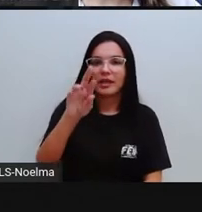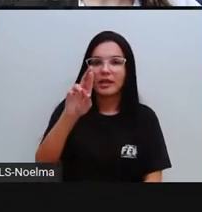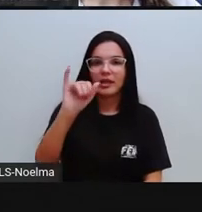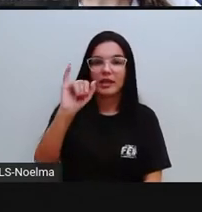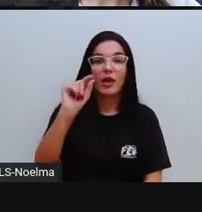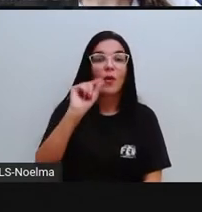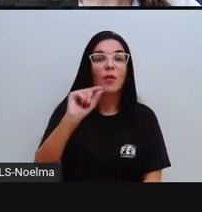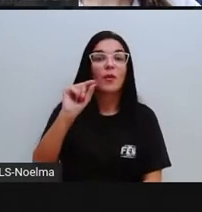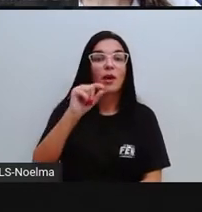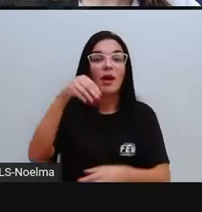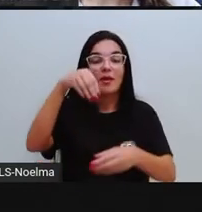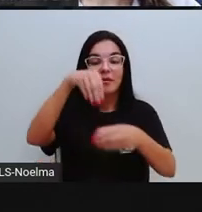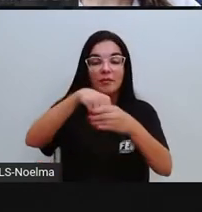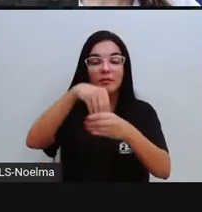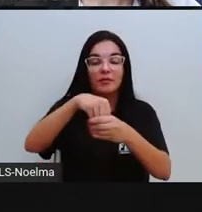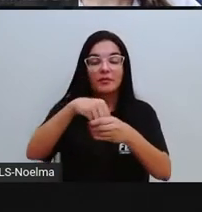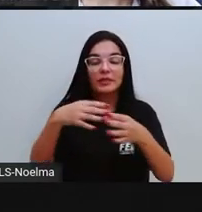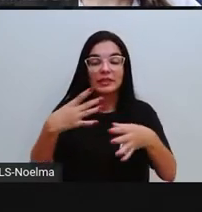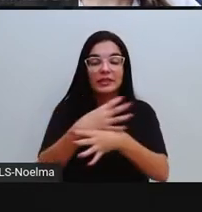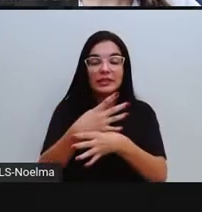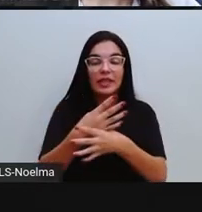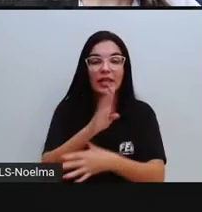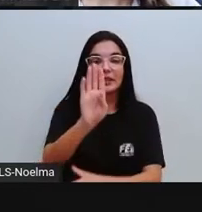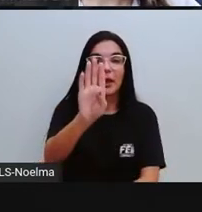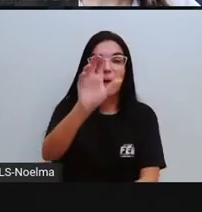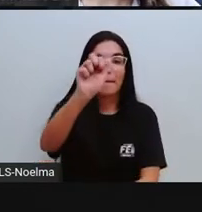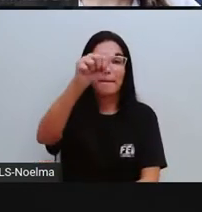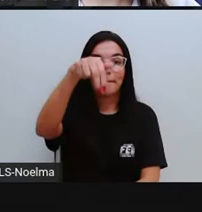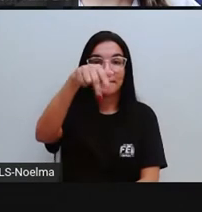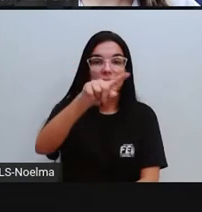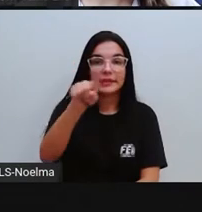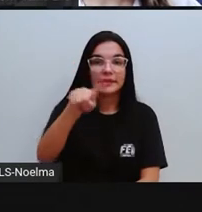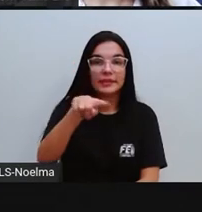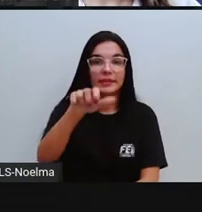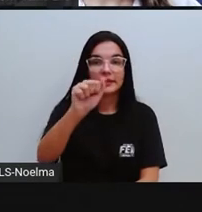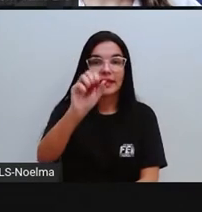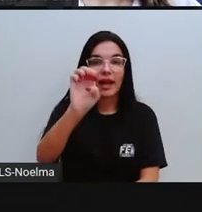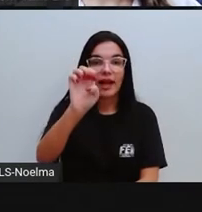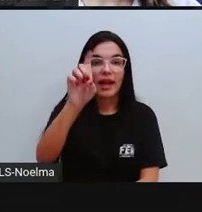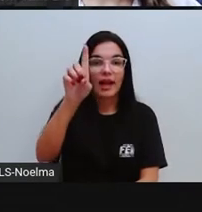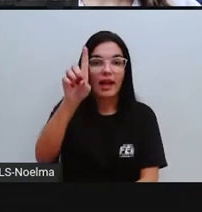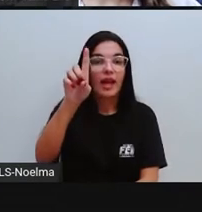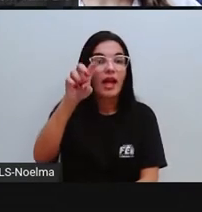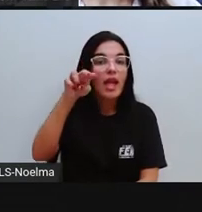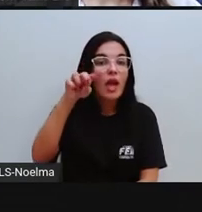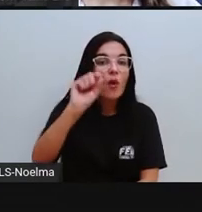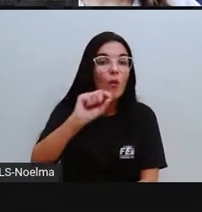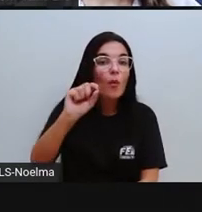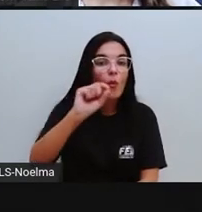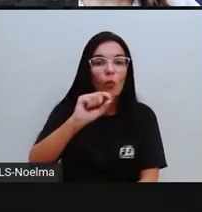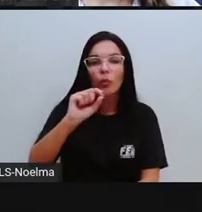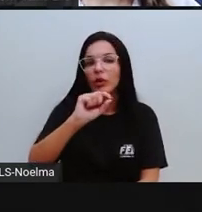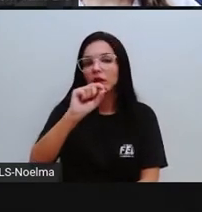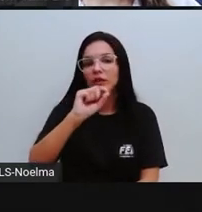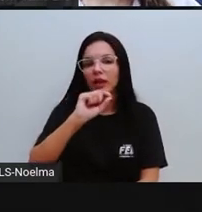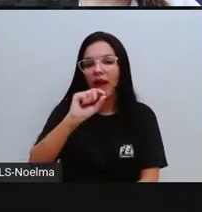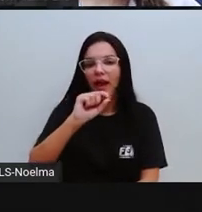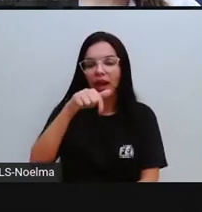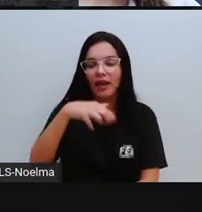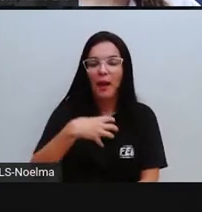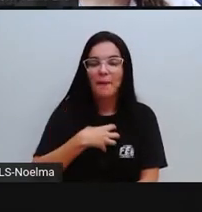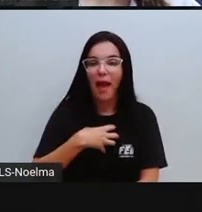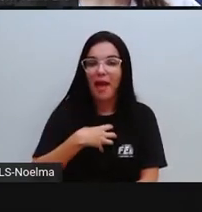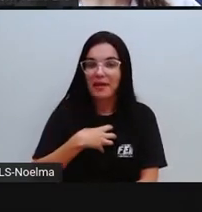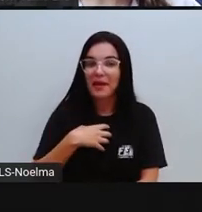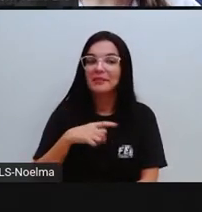Banzae, na Bahia, certo? E eles falam, ó, o Kipeá, que é um dialeto, né,